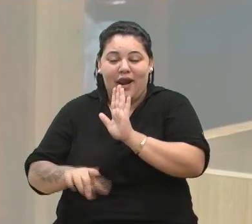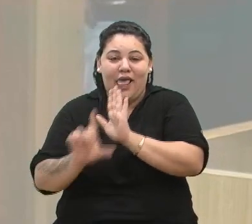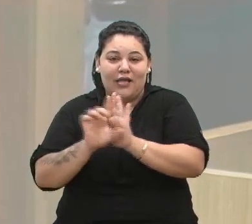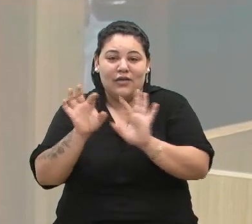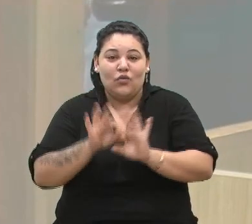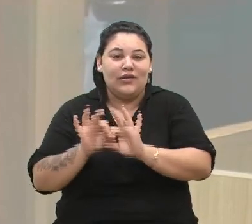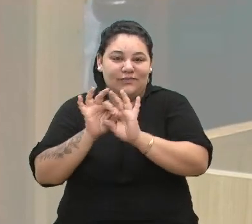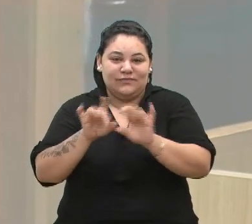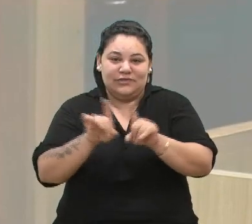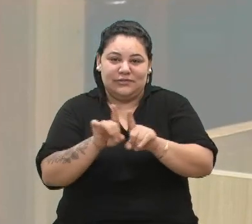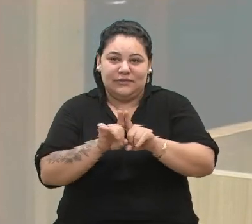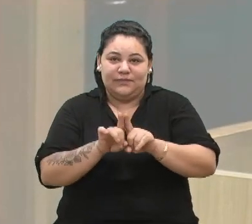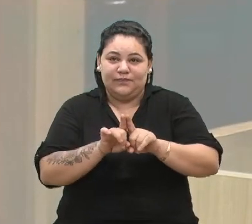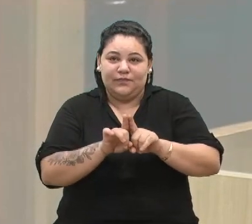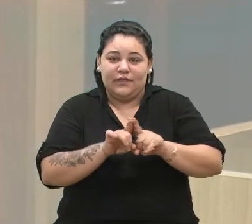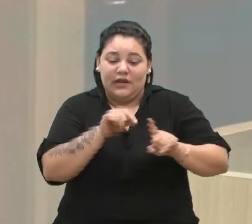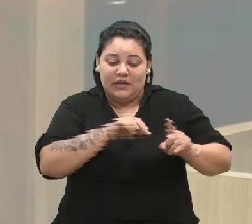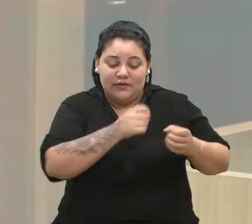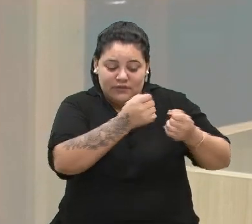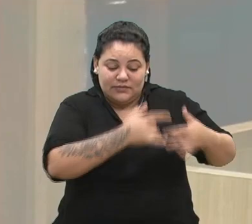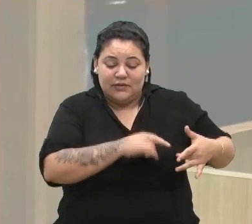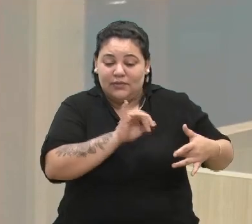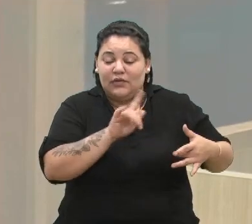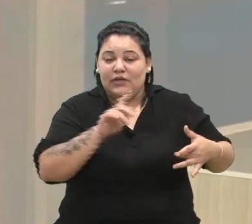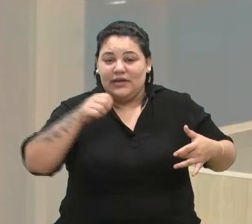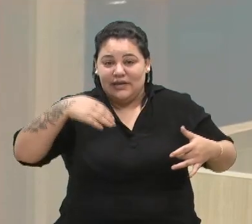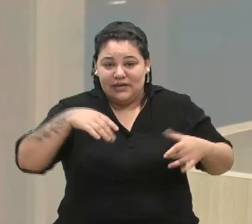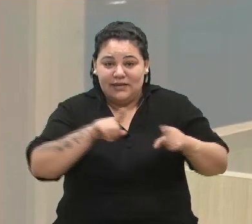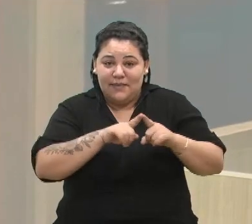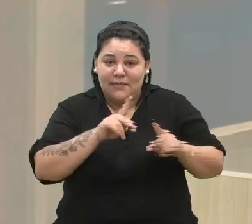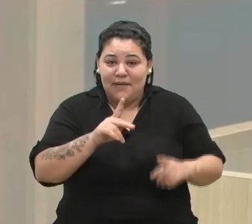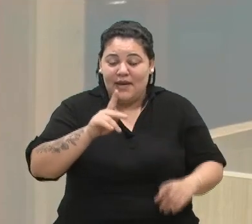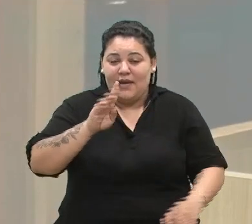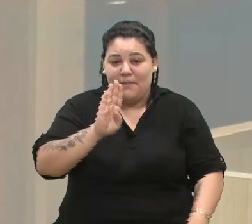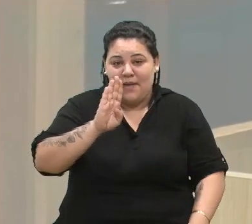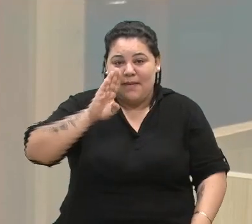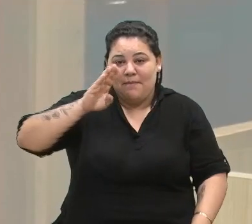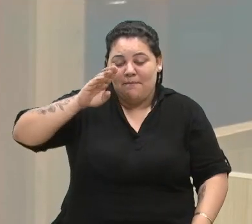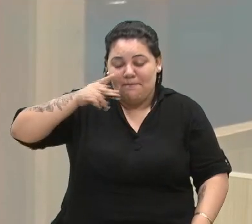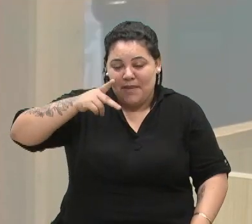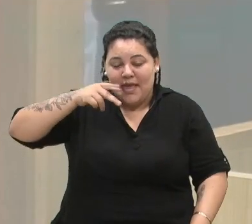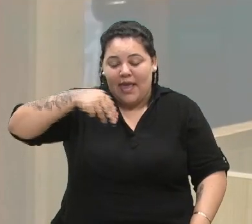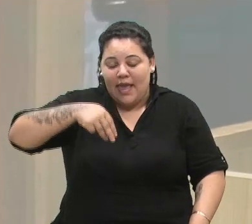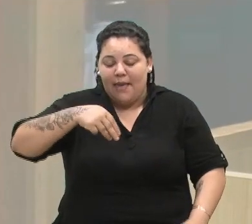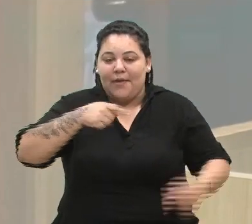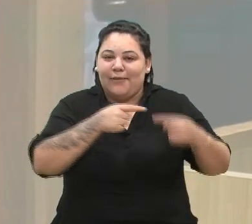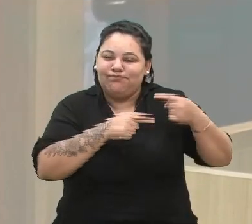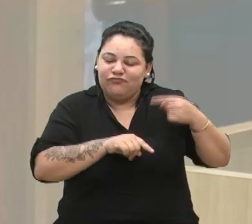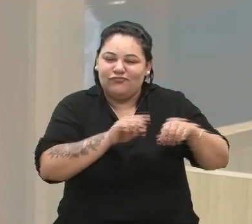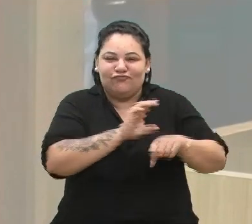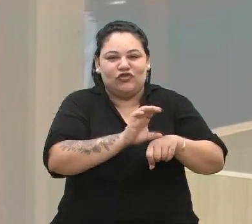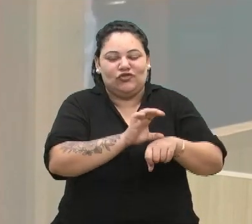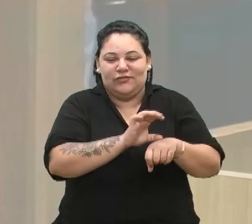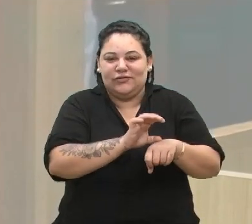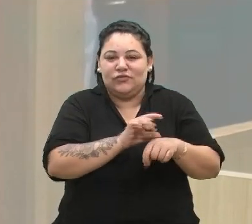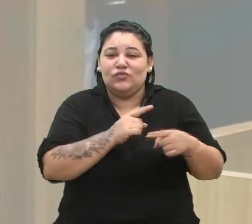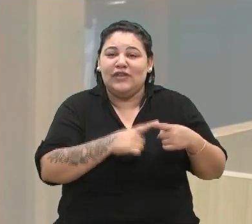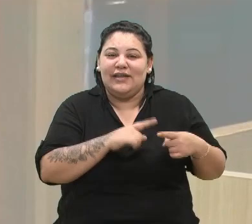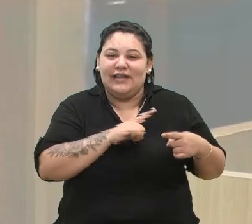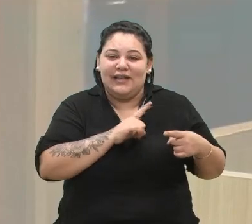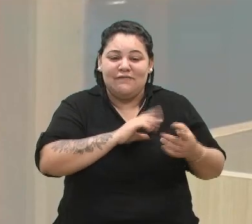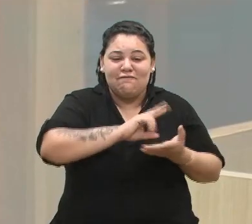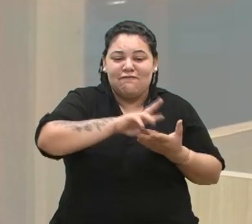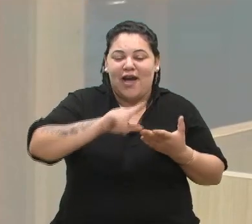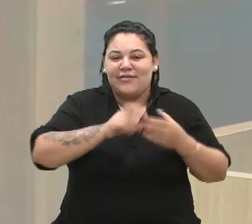IGAM e DPM, como citei anteriormente, essa inconstitucionalidade com base em diversas